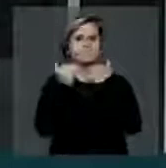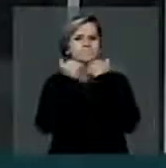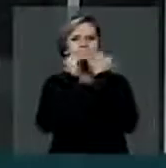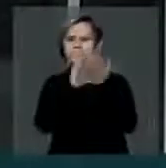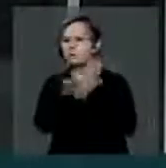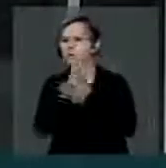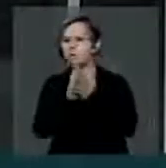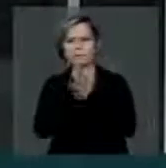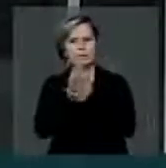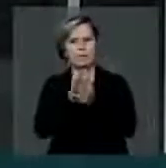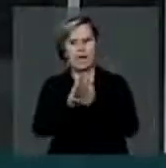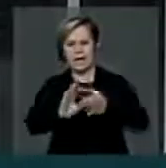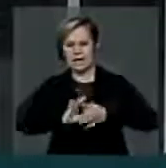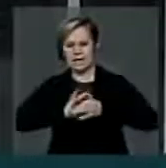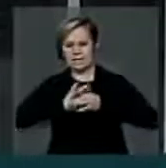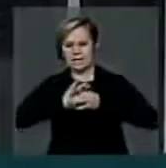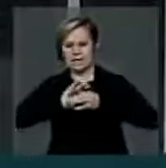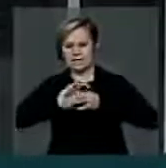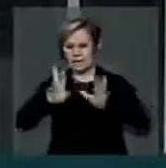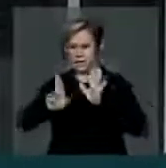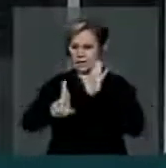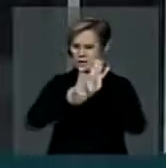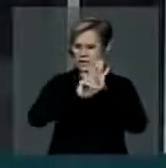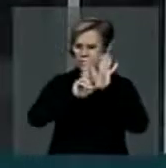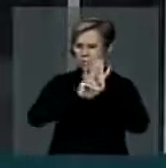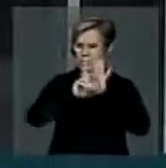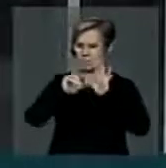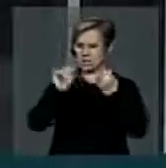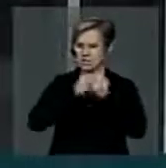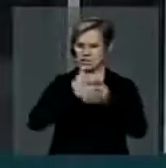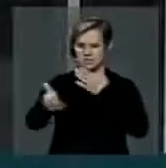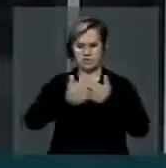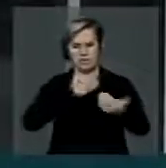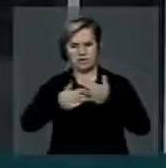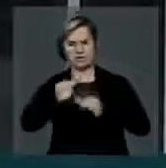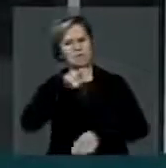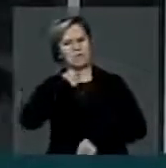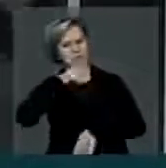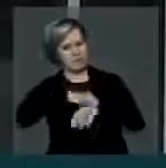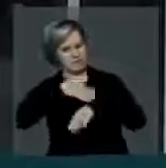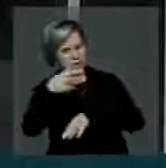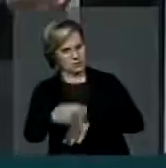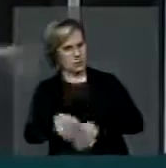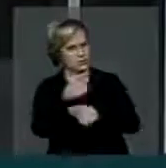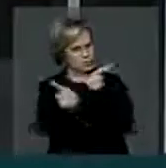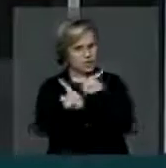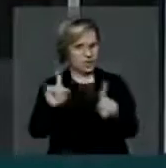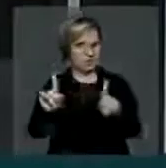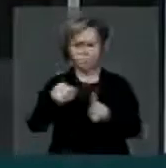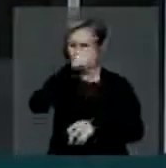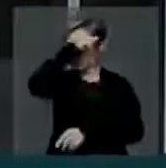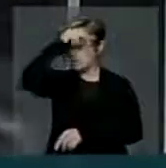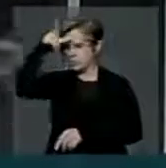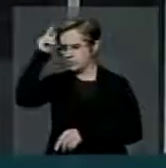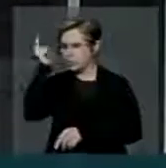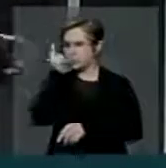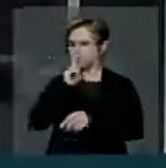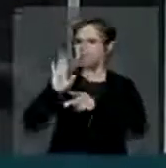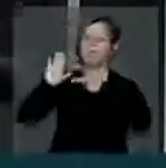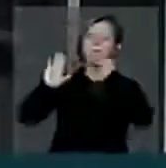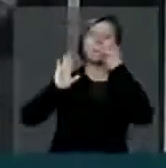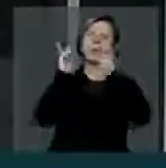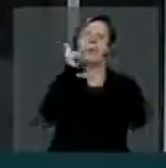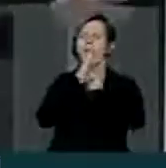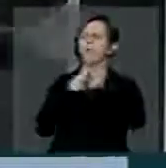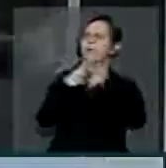procuração em branco para que o eleito faça o que bem entende. Os prefeitos se elegeram prometendo